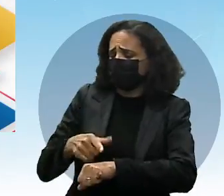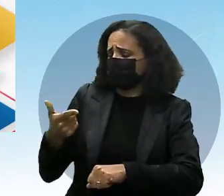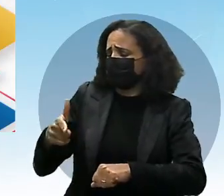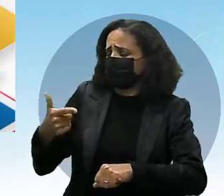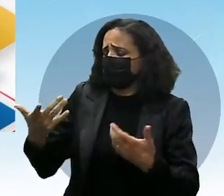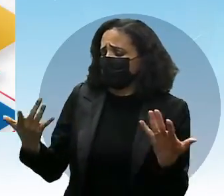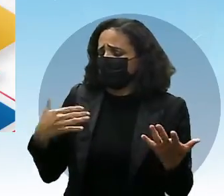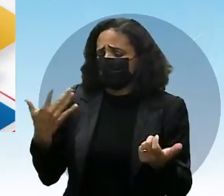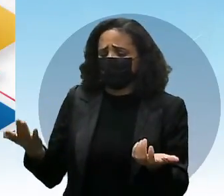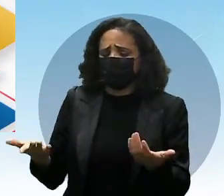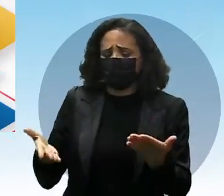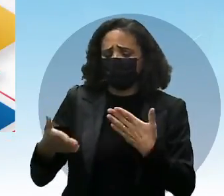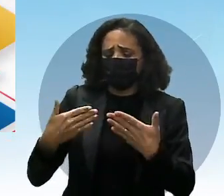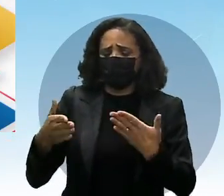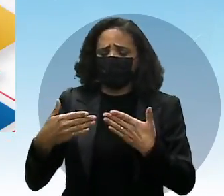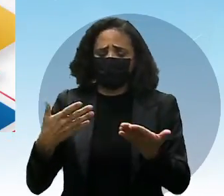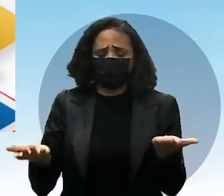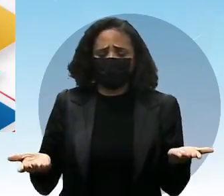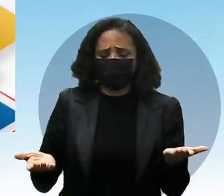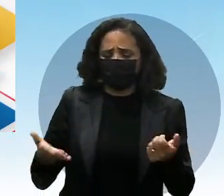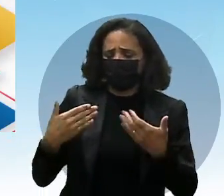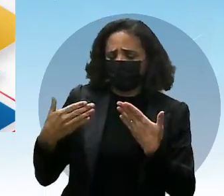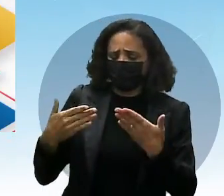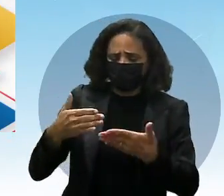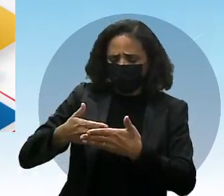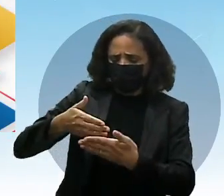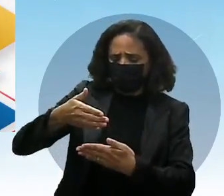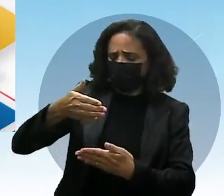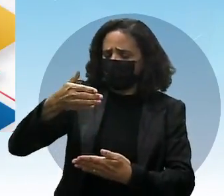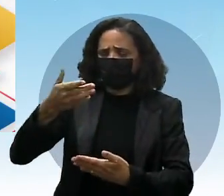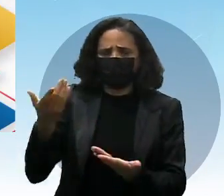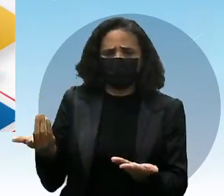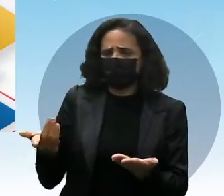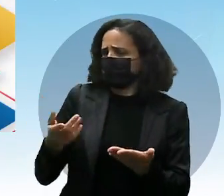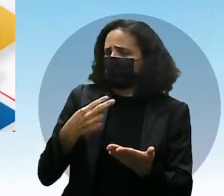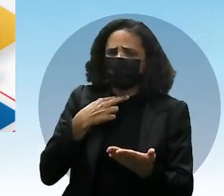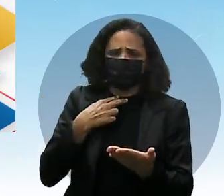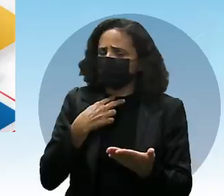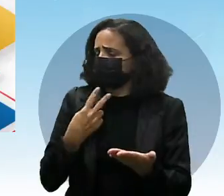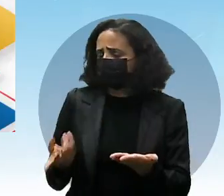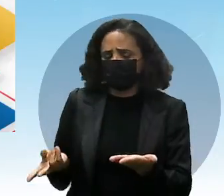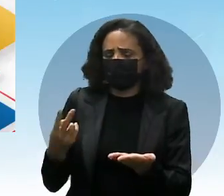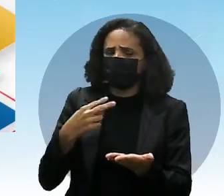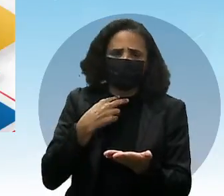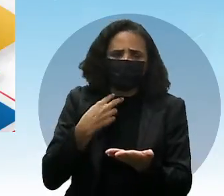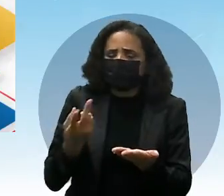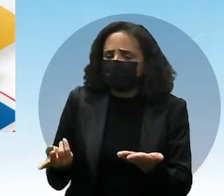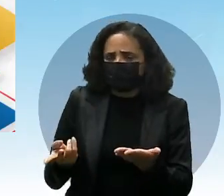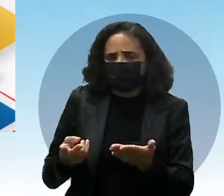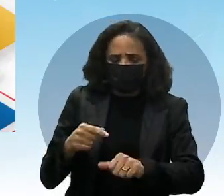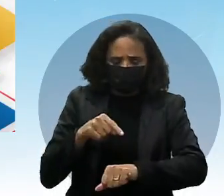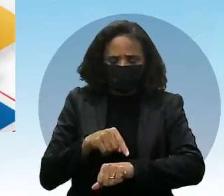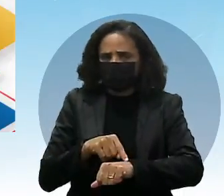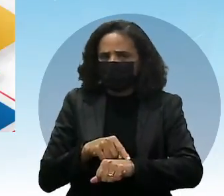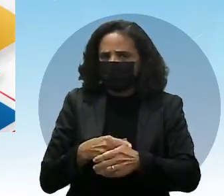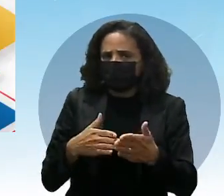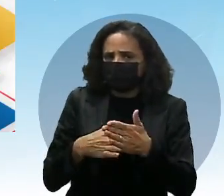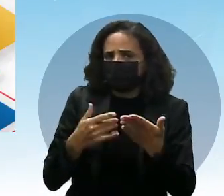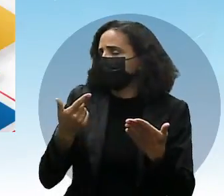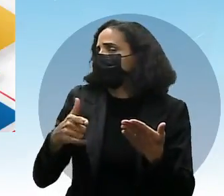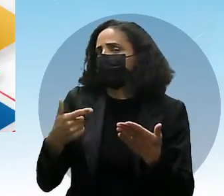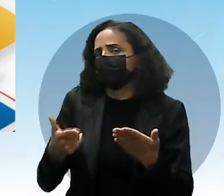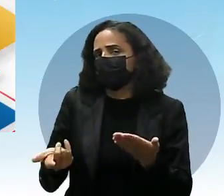esta conversa. Eu tenho muita conversa. Não tenho tempo para conversa. Ele não quer atender telefone de ninguém.